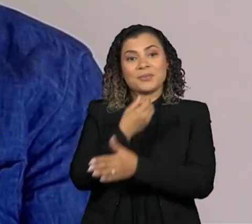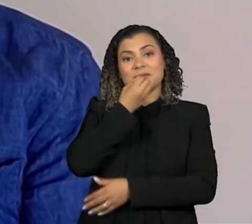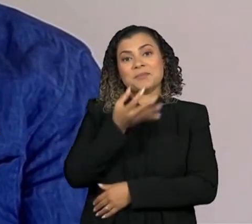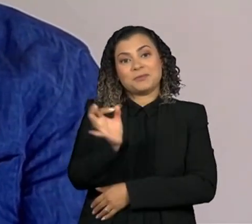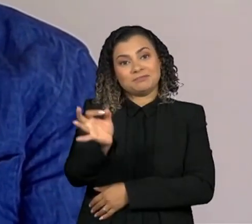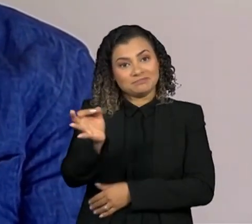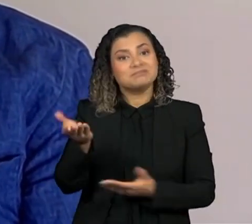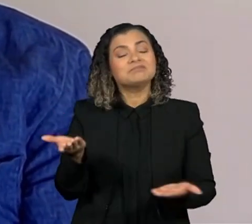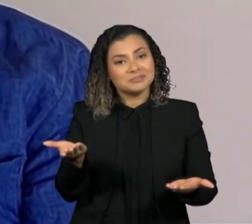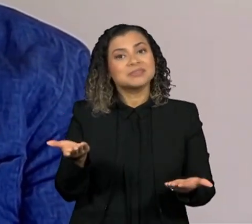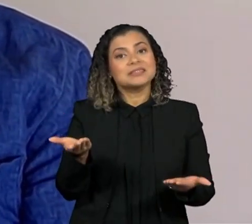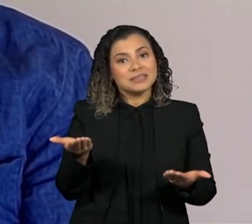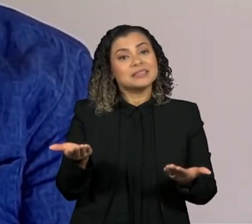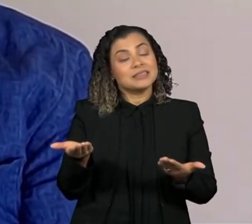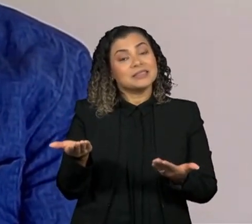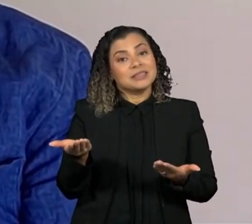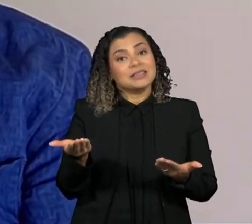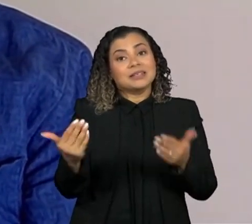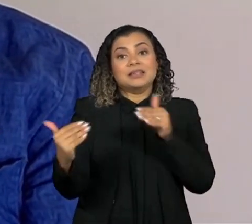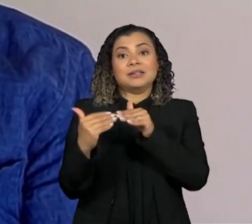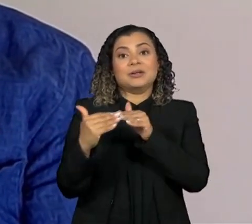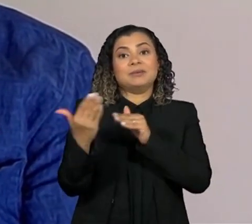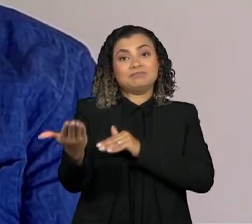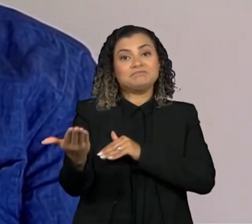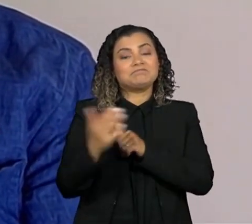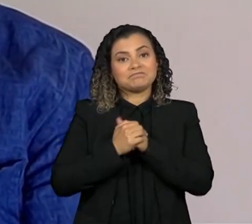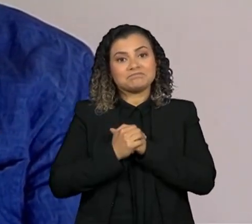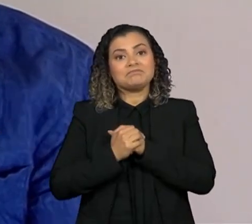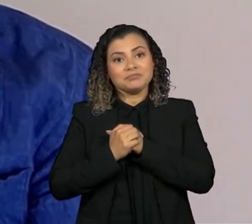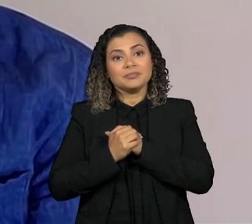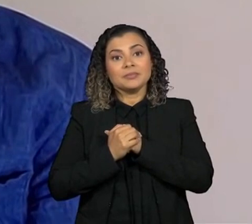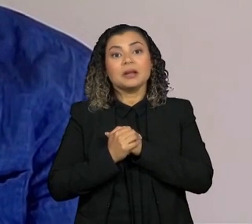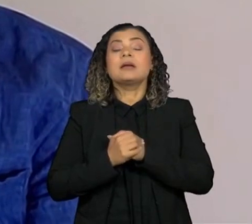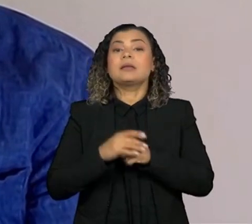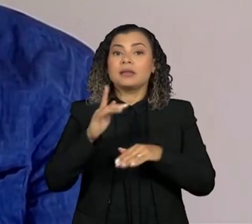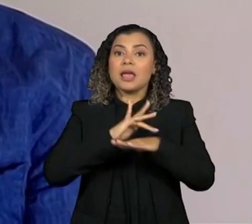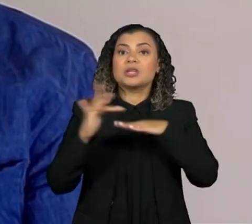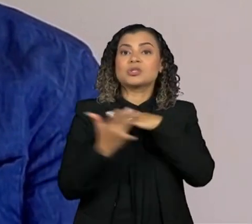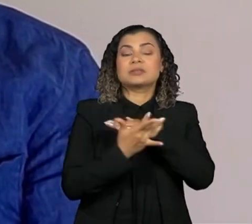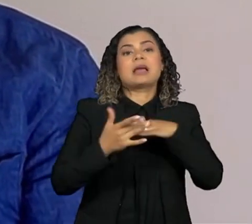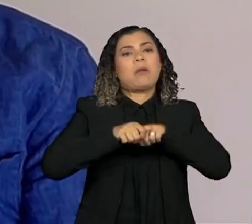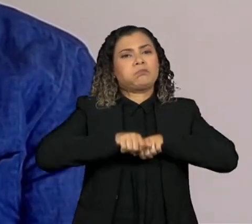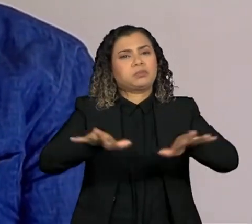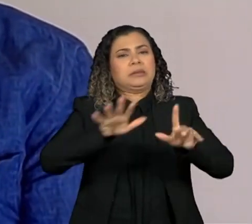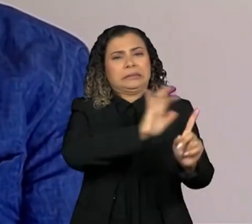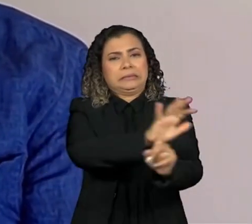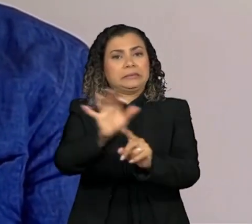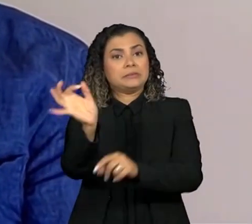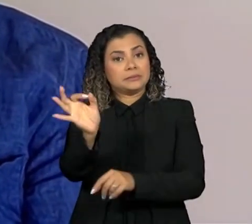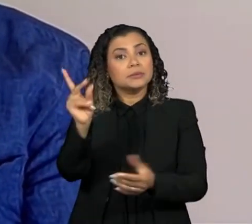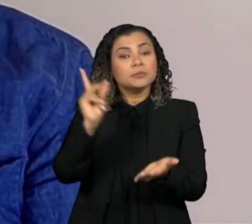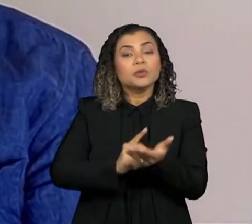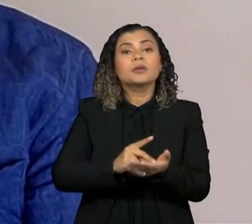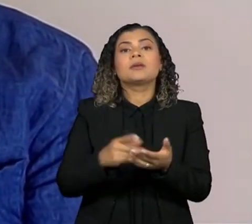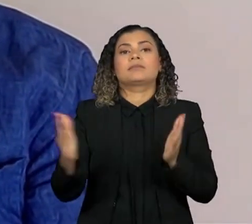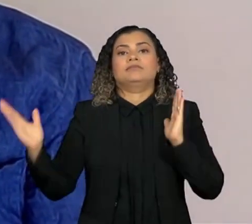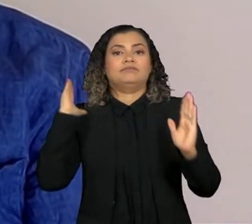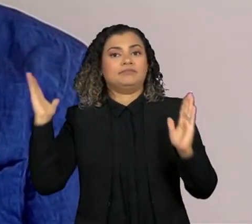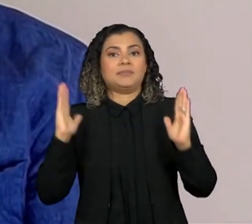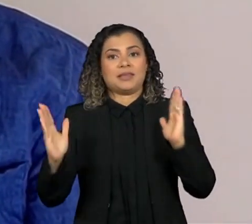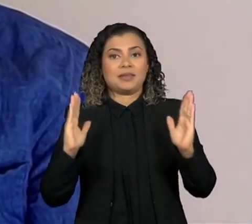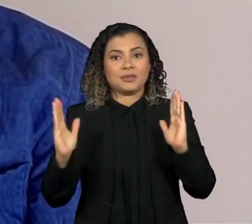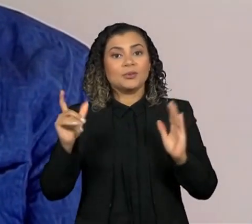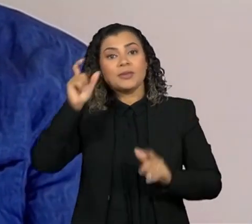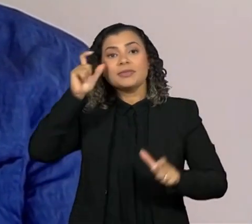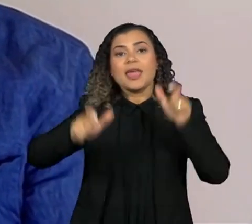que as mídias sociais nos dividem, porque as mídias nos agrupam por